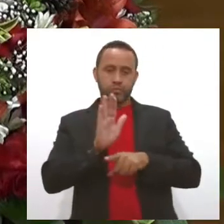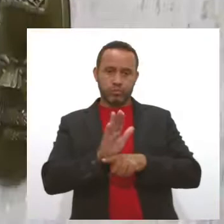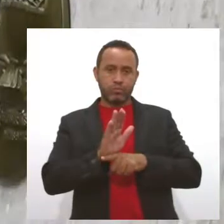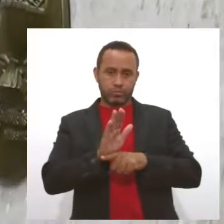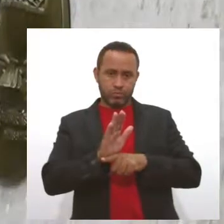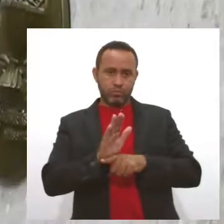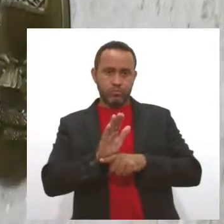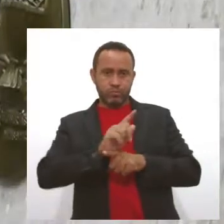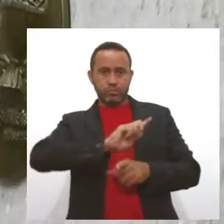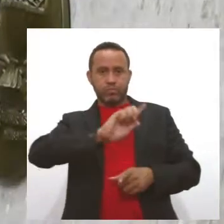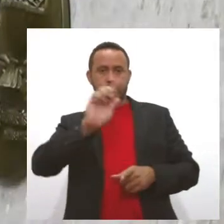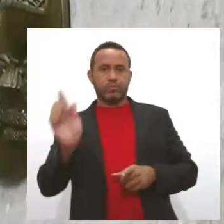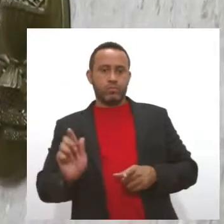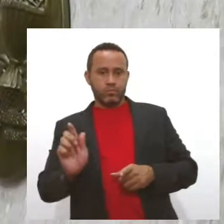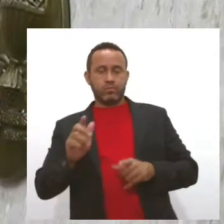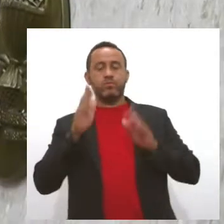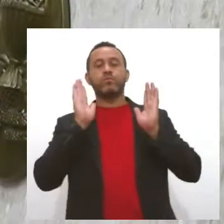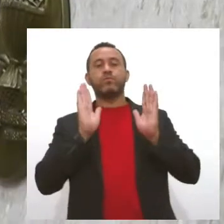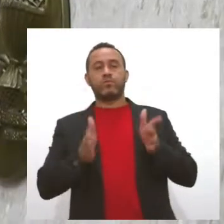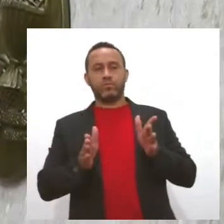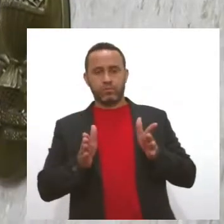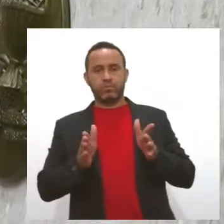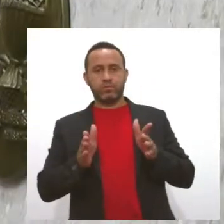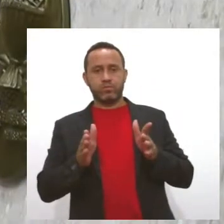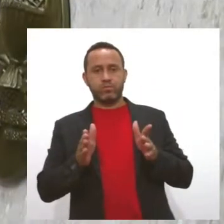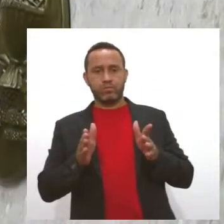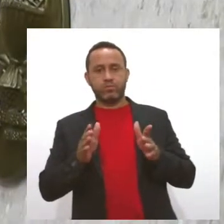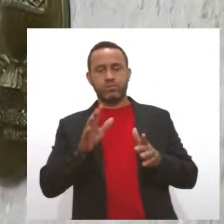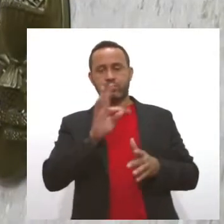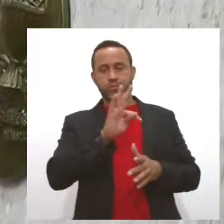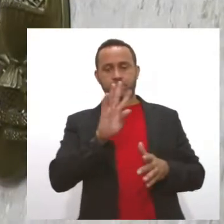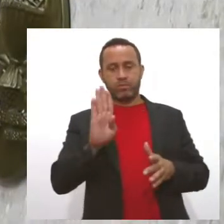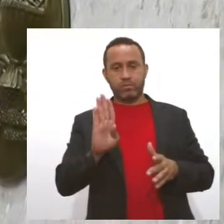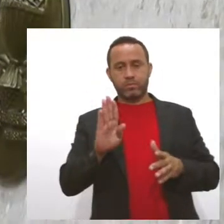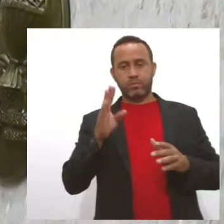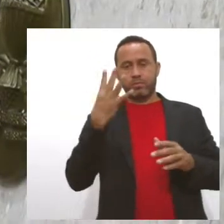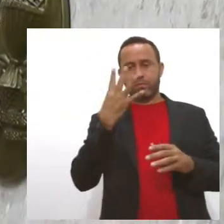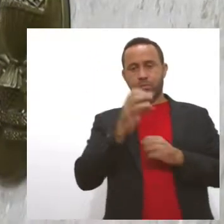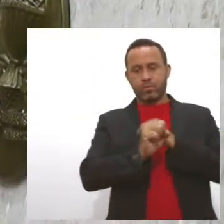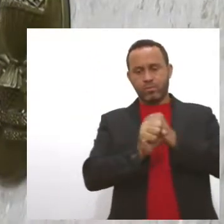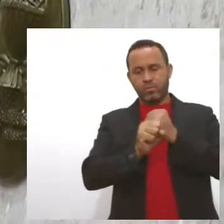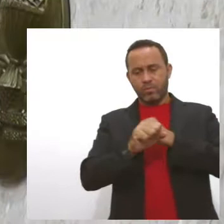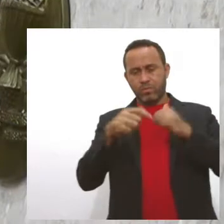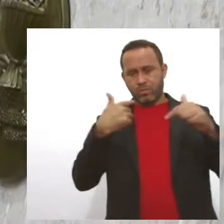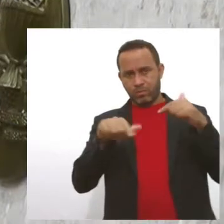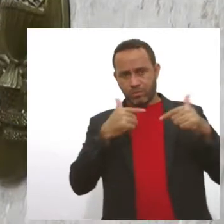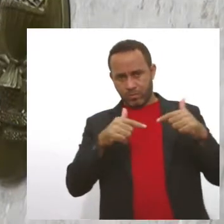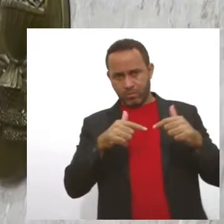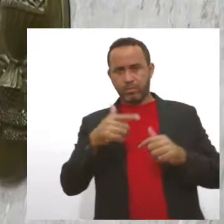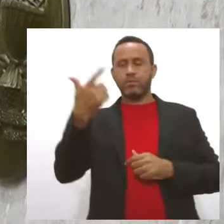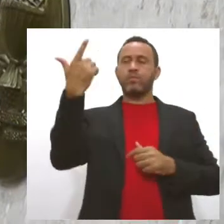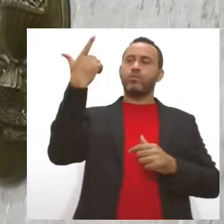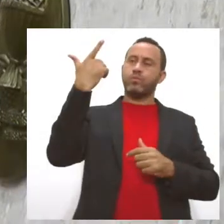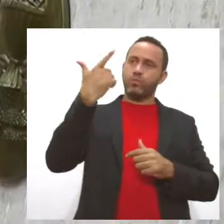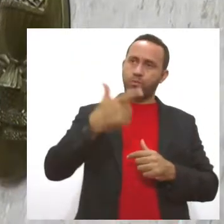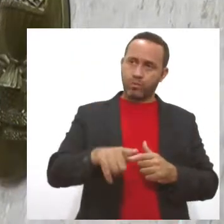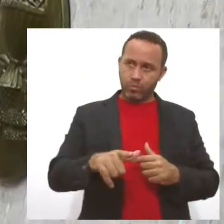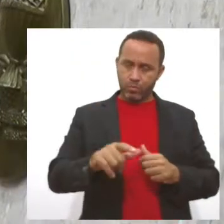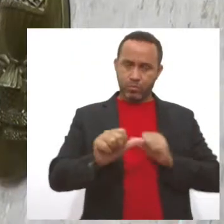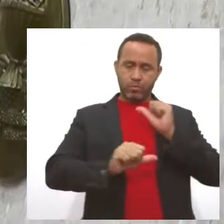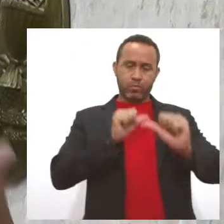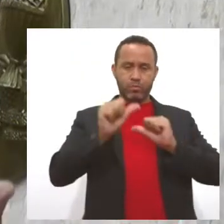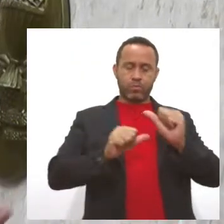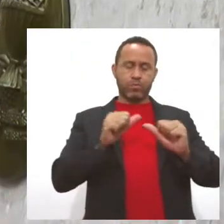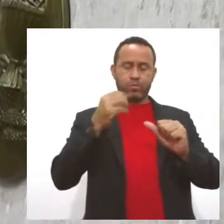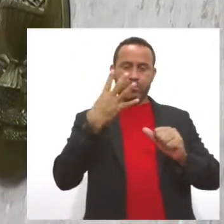gestor. Eu já estive empregado de Tobias Barreto quatro anos, depois o povo me renovou a carteira de trabalho por mais quatro